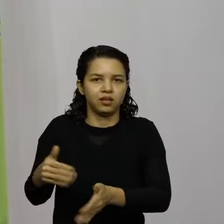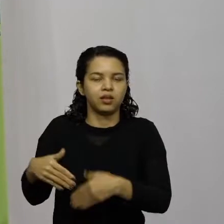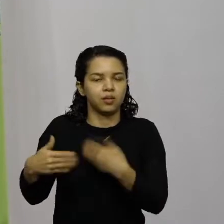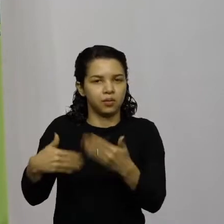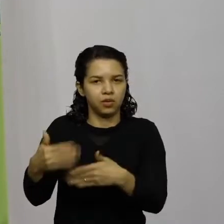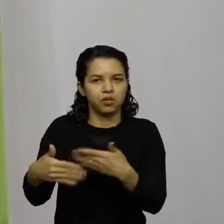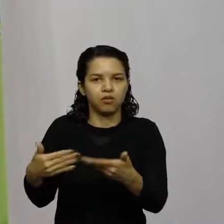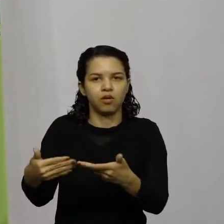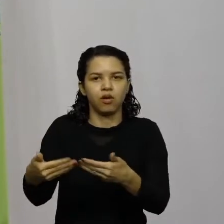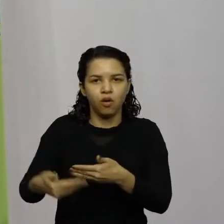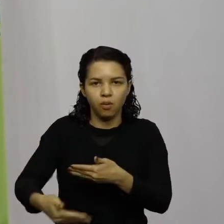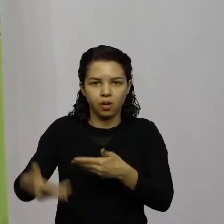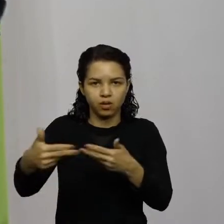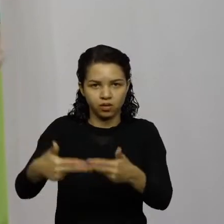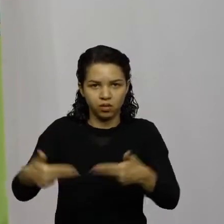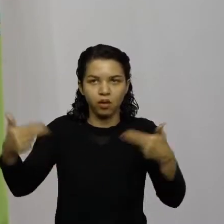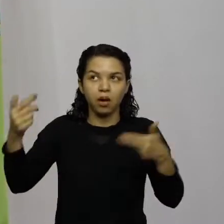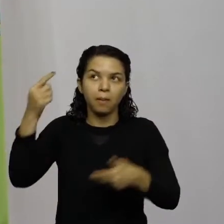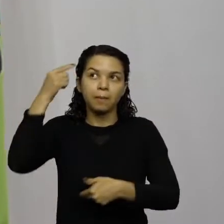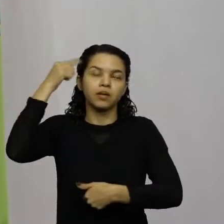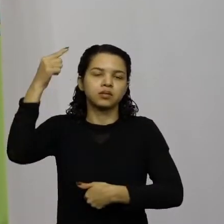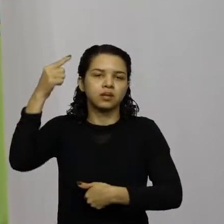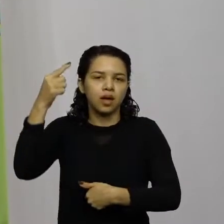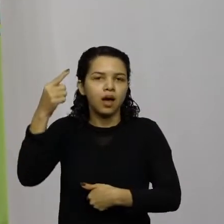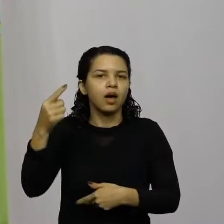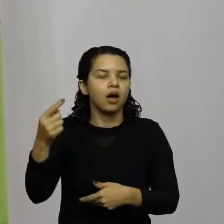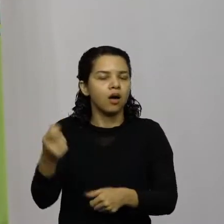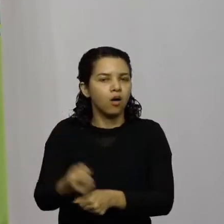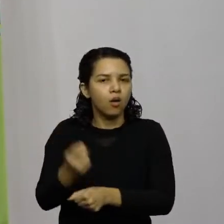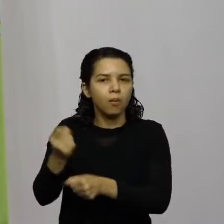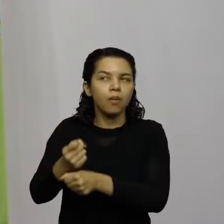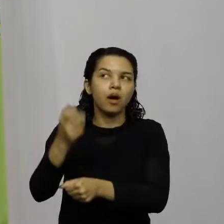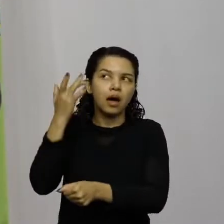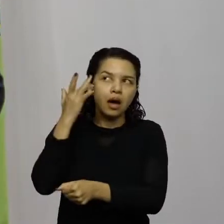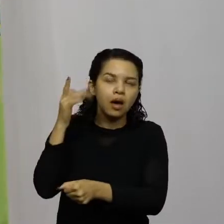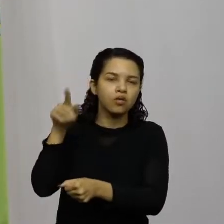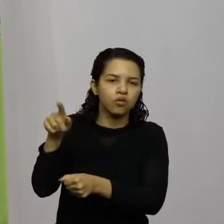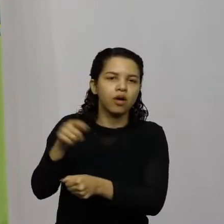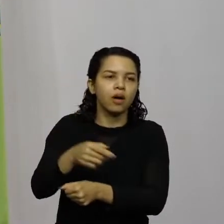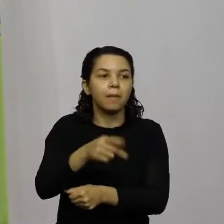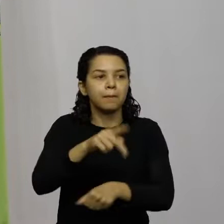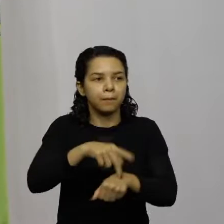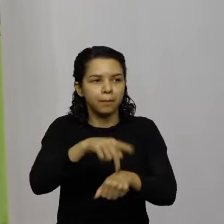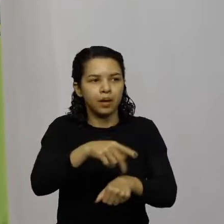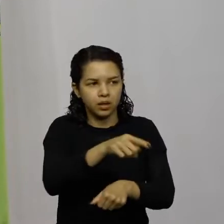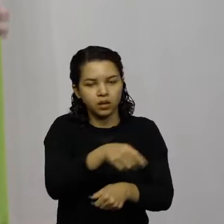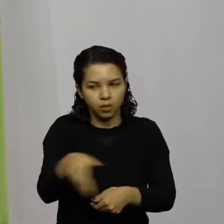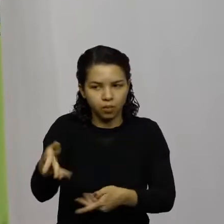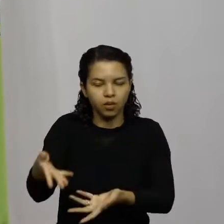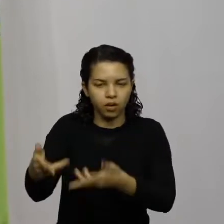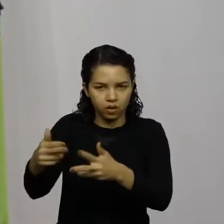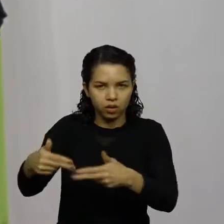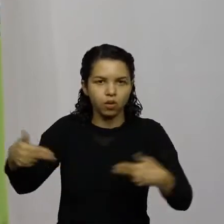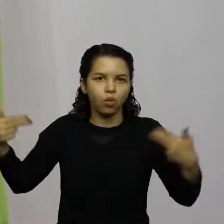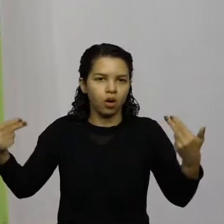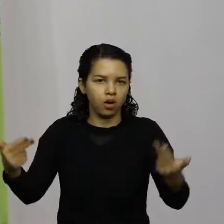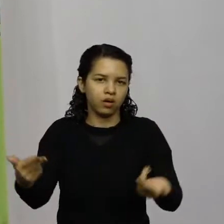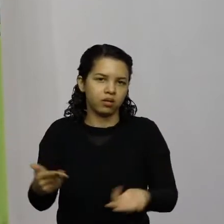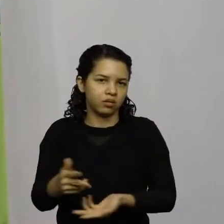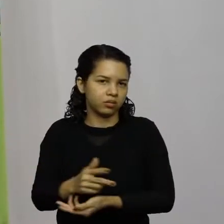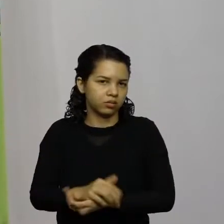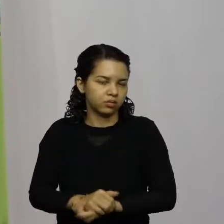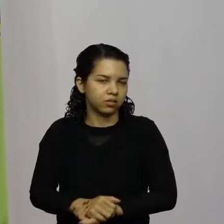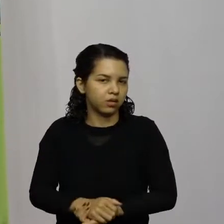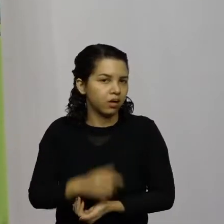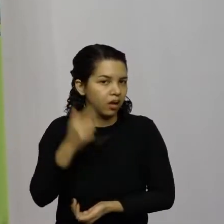quando pensam na obra. Então, ai que legal, acho que eu vou fazer uma obra lá, pega uma pedra e já faz a inauguração. só de pensar, porque está cada